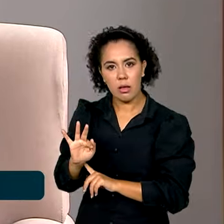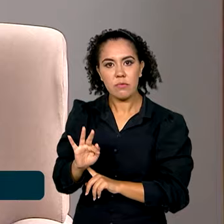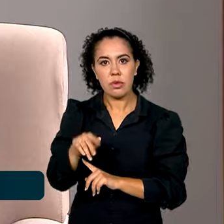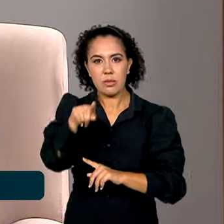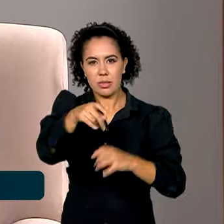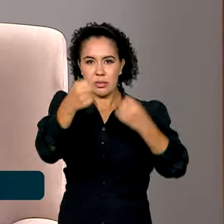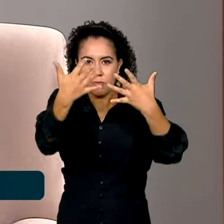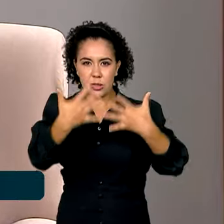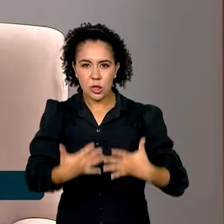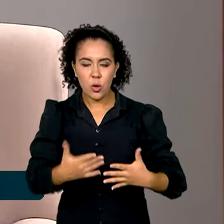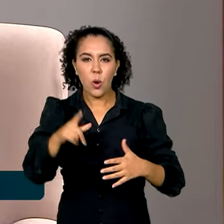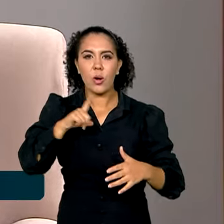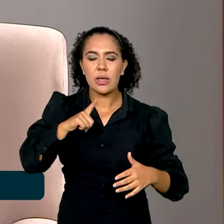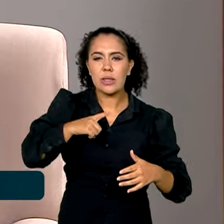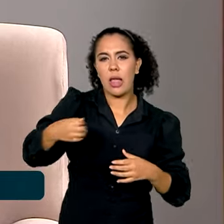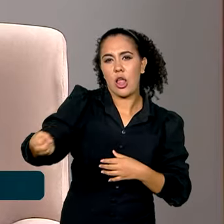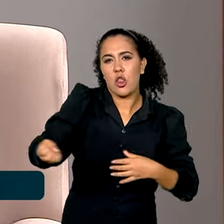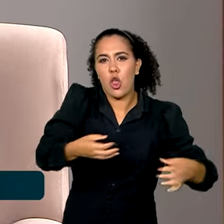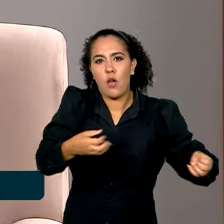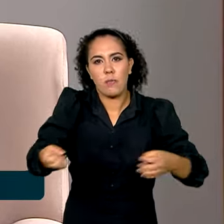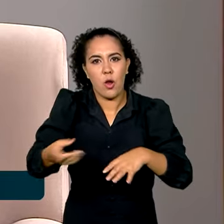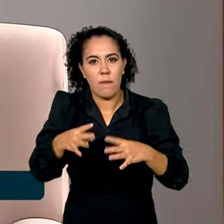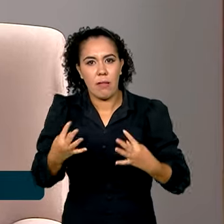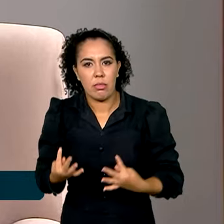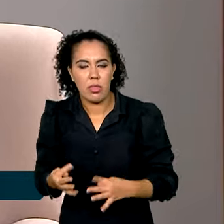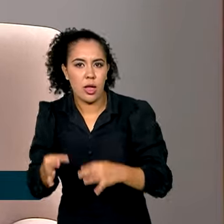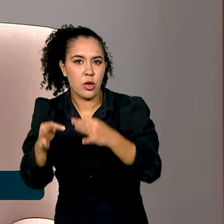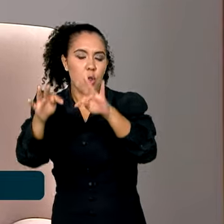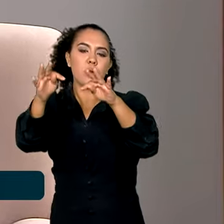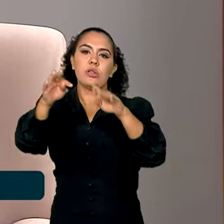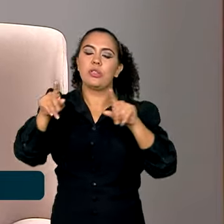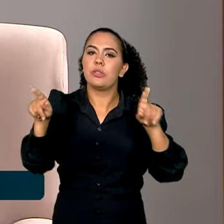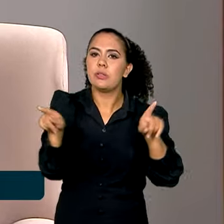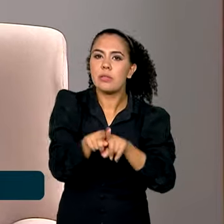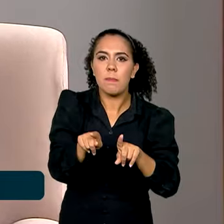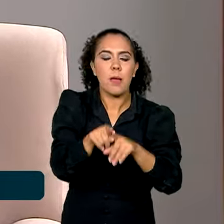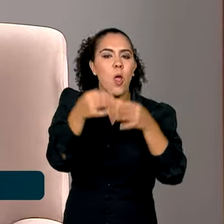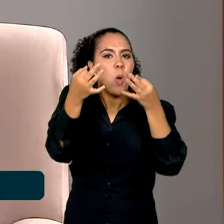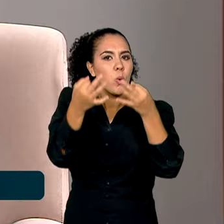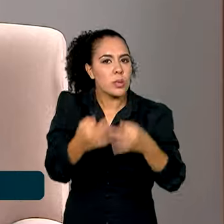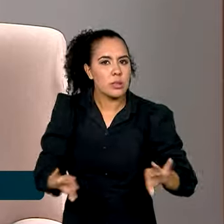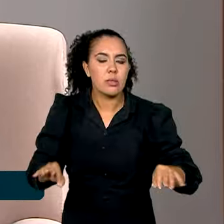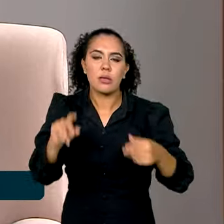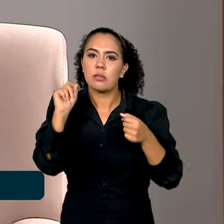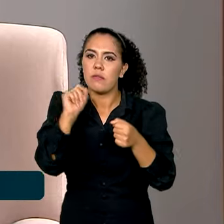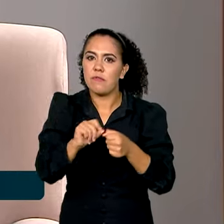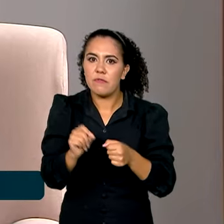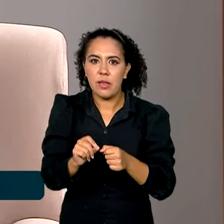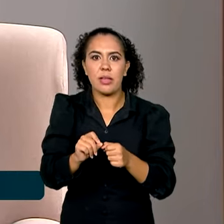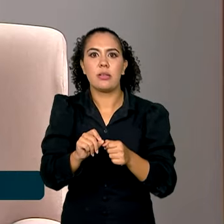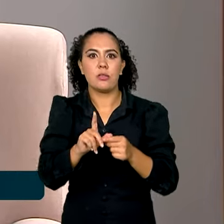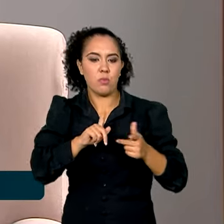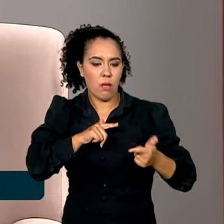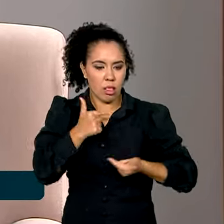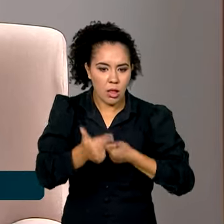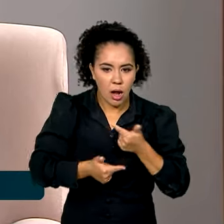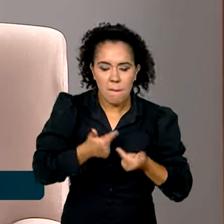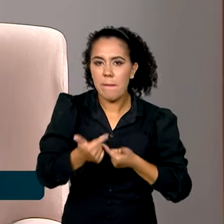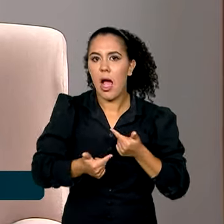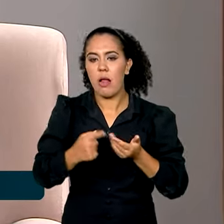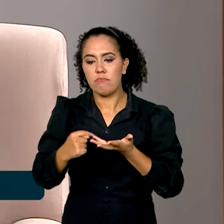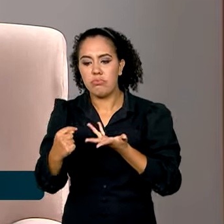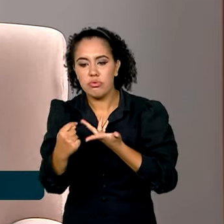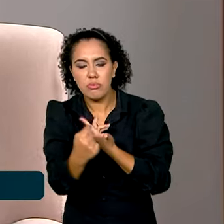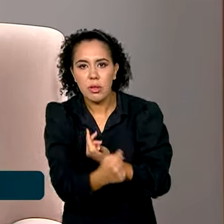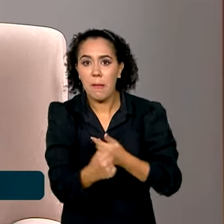modernização em termos de uso de tecnologia e, com certeza, também está sendo feito todo um trabalho para se